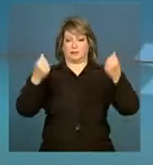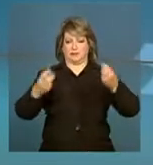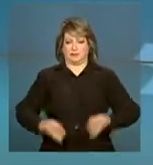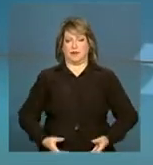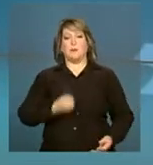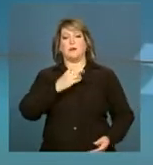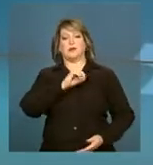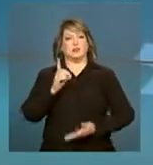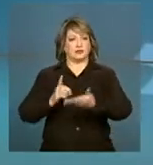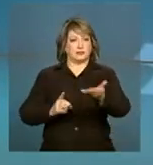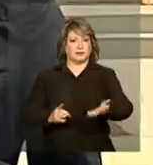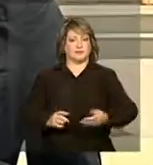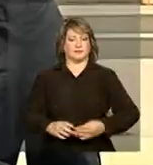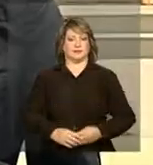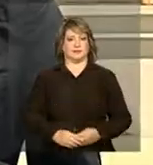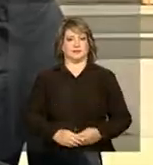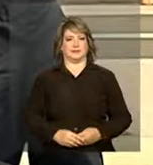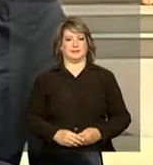Bom dia, Carolina.